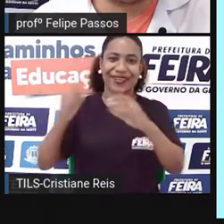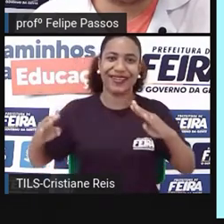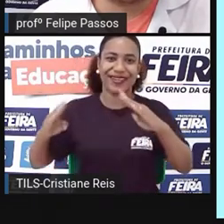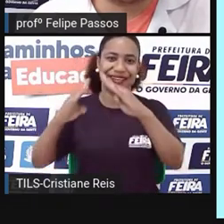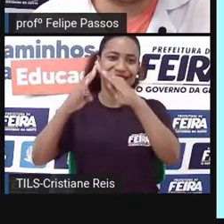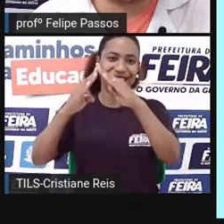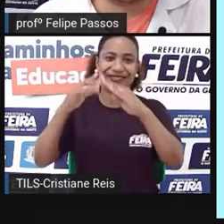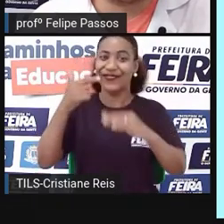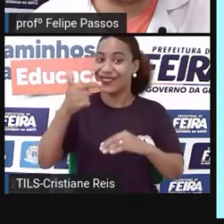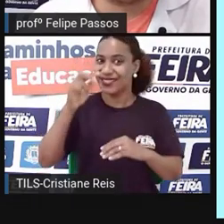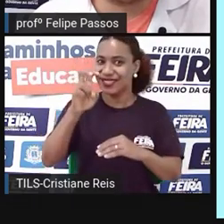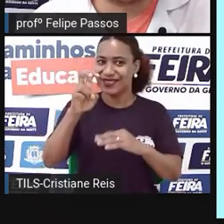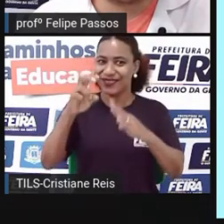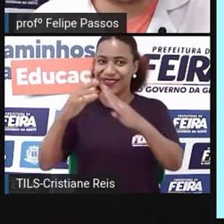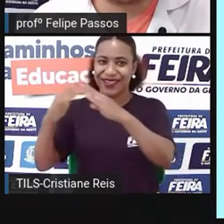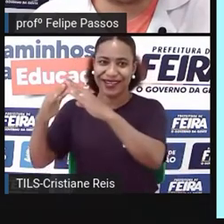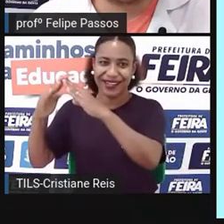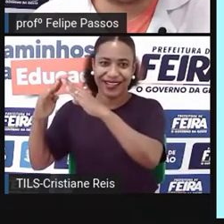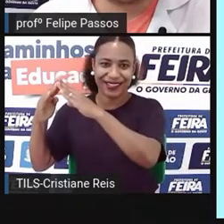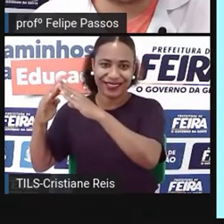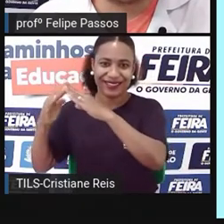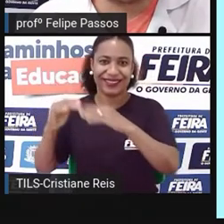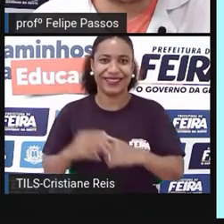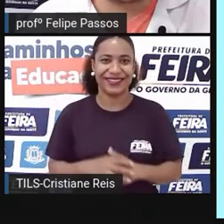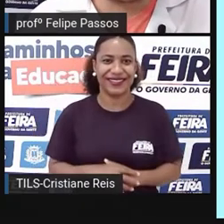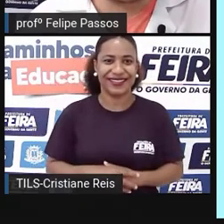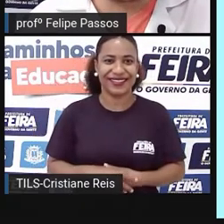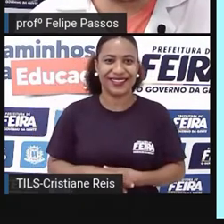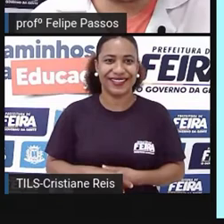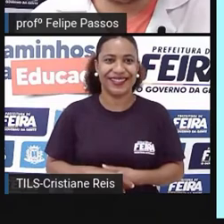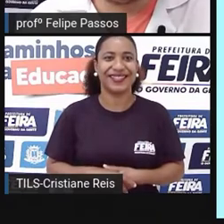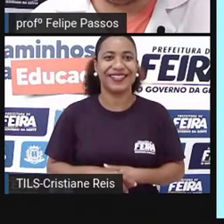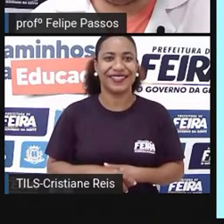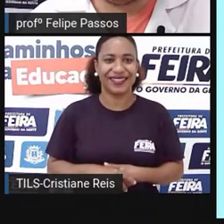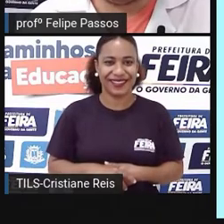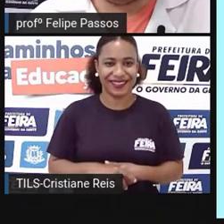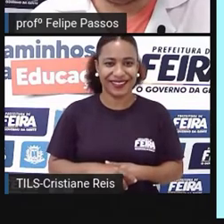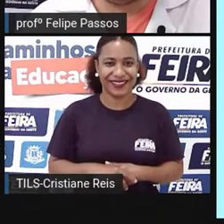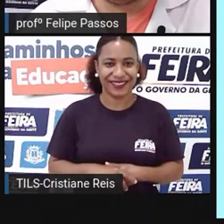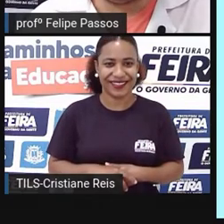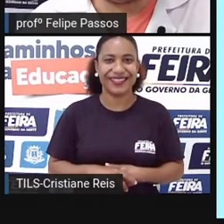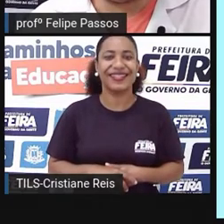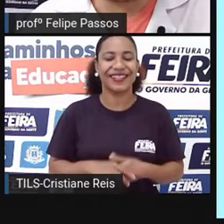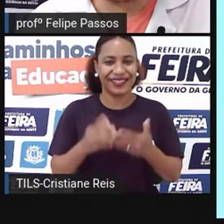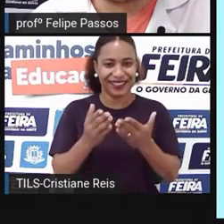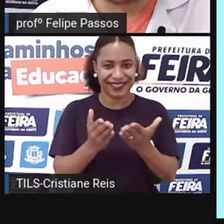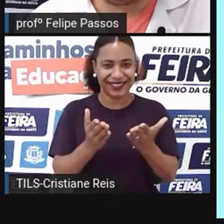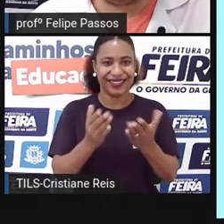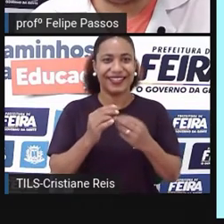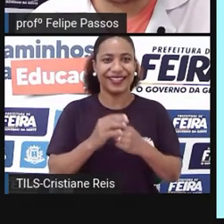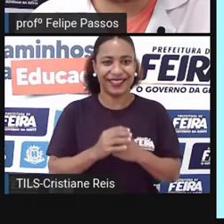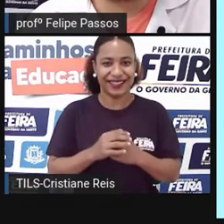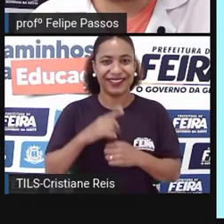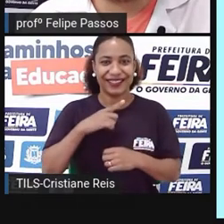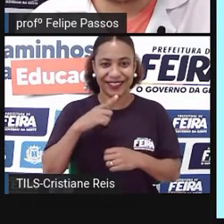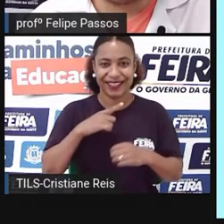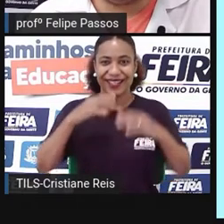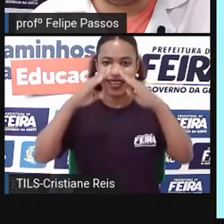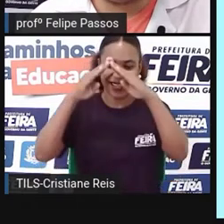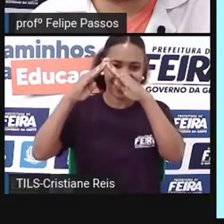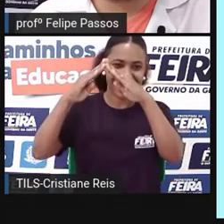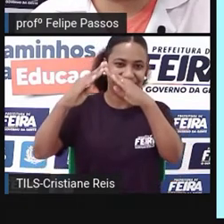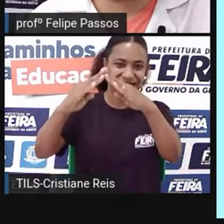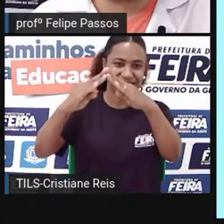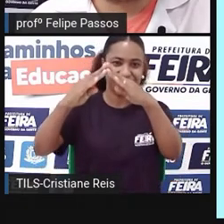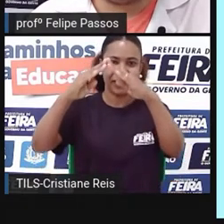Dedé, embora adiantando porque ele está com 28 minutos, seu Dedé nasceu em uma antiga casa de Taipa que quando chovia molhava, corria risco